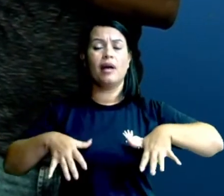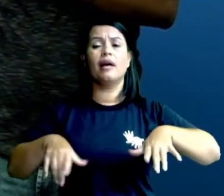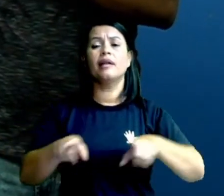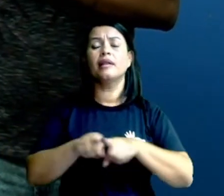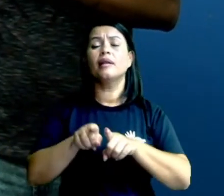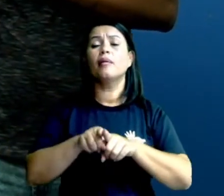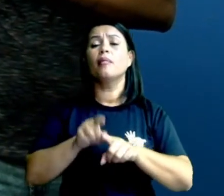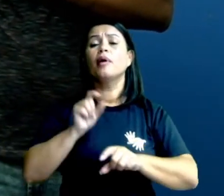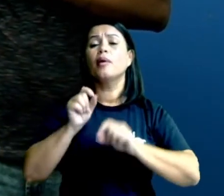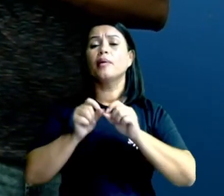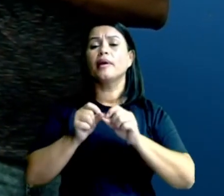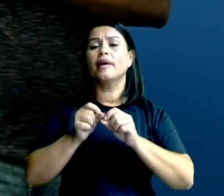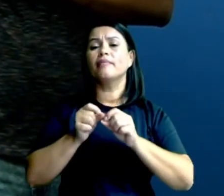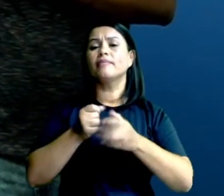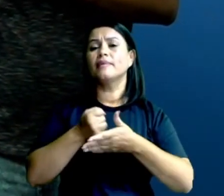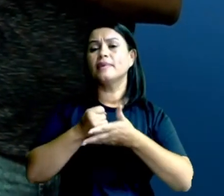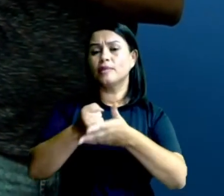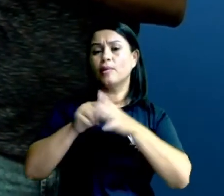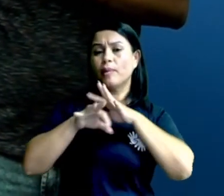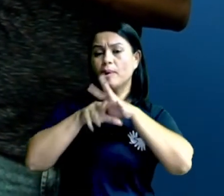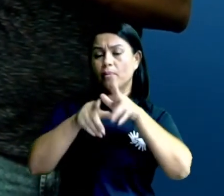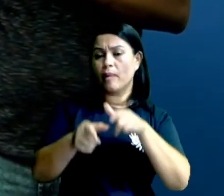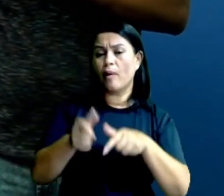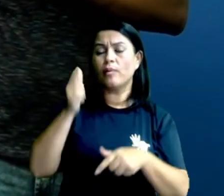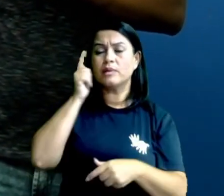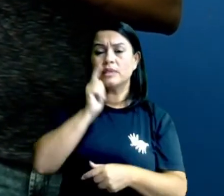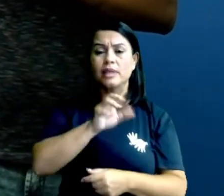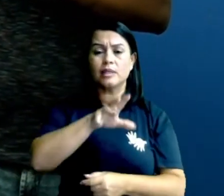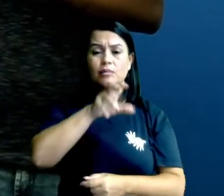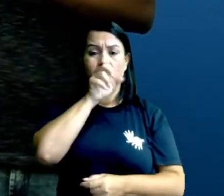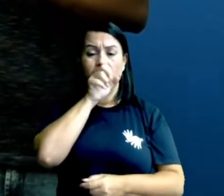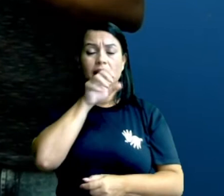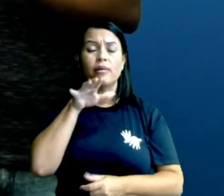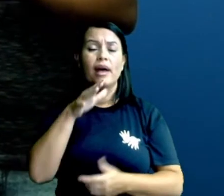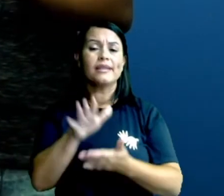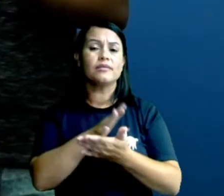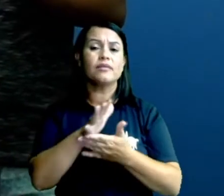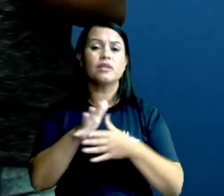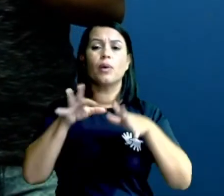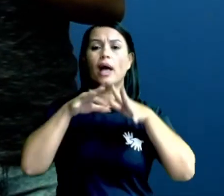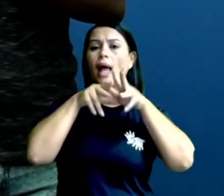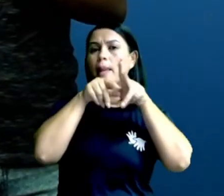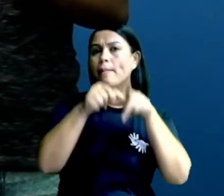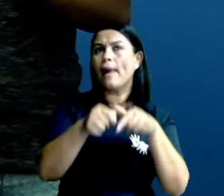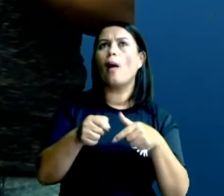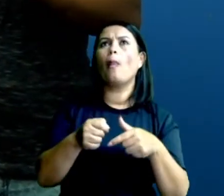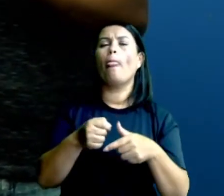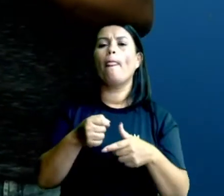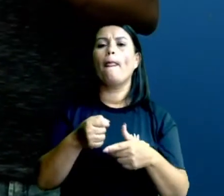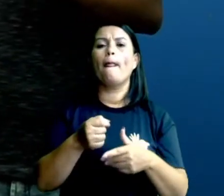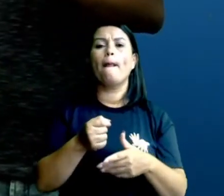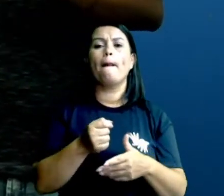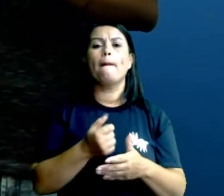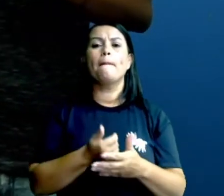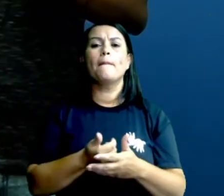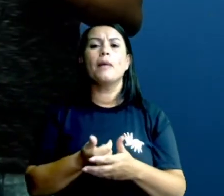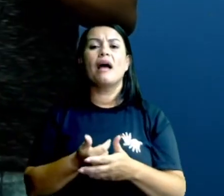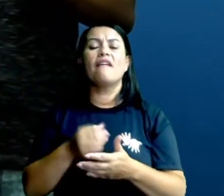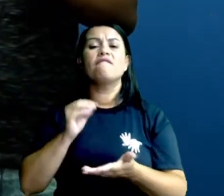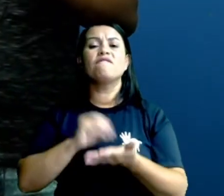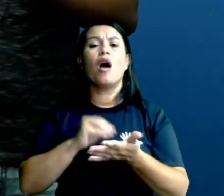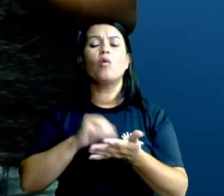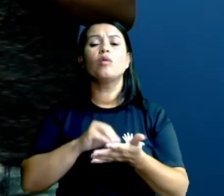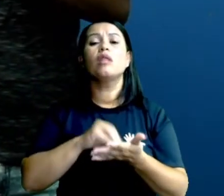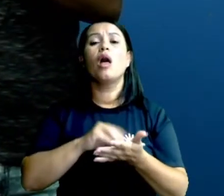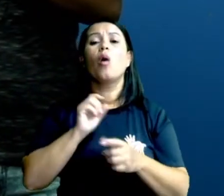realizar sua respiração. Então, o animal acaba entrando num estado de anóxia, de falta